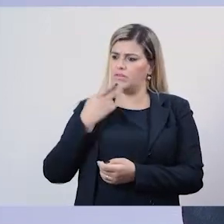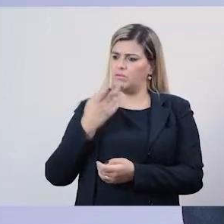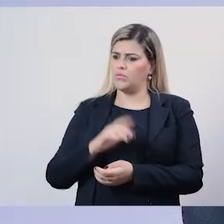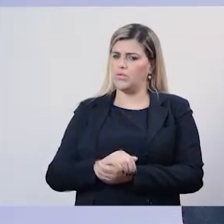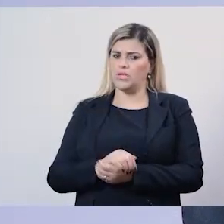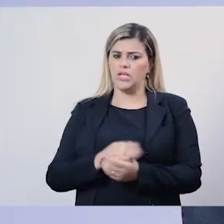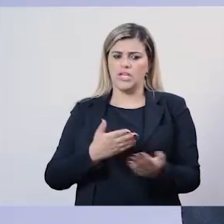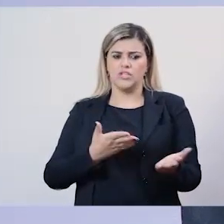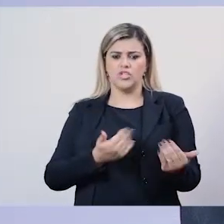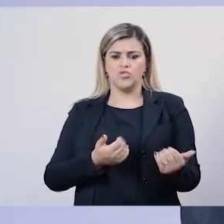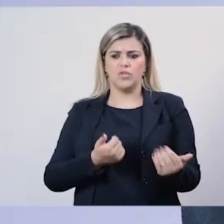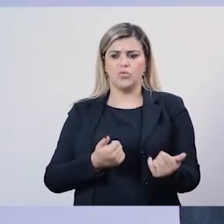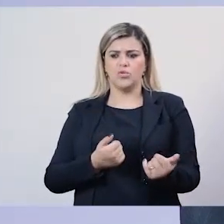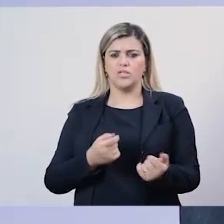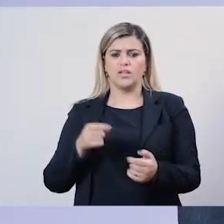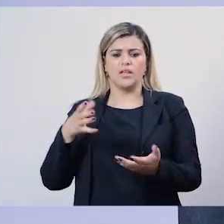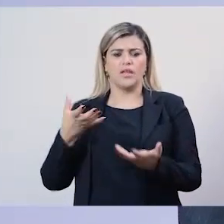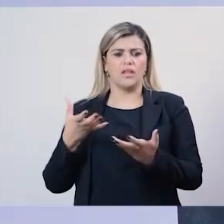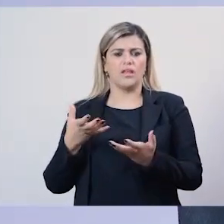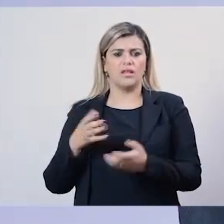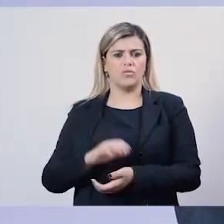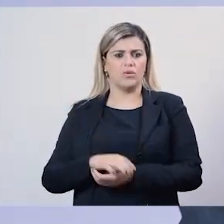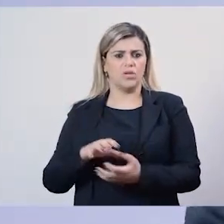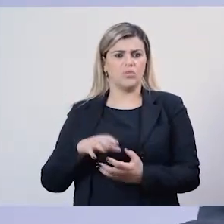e o que essa juventude está querendo do velho aqui?